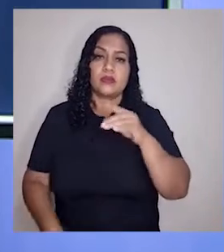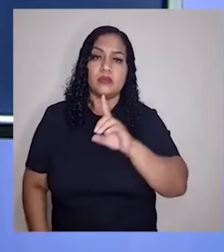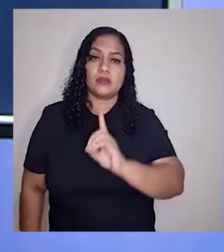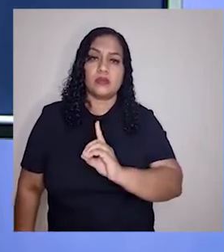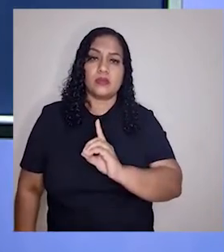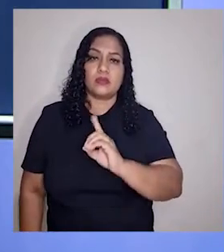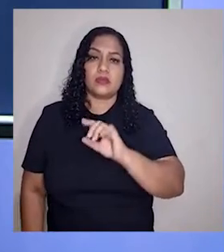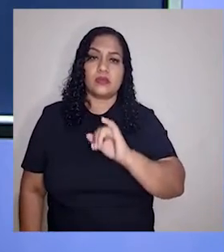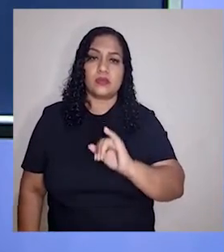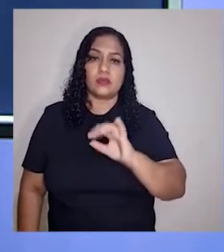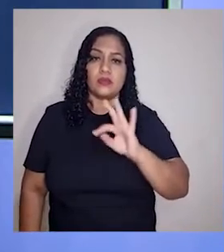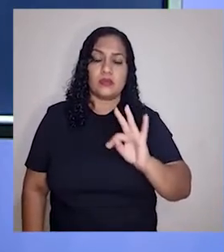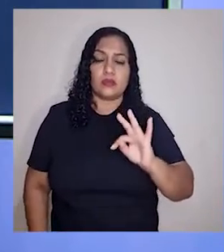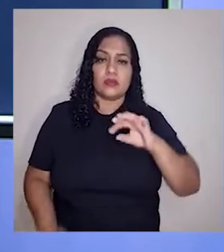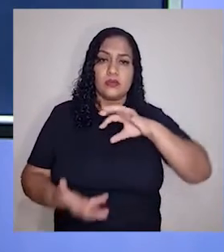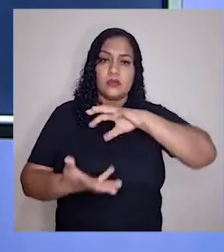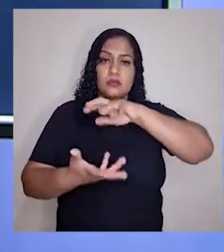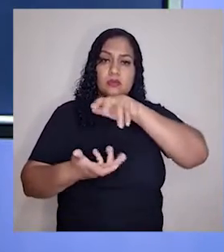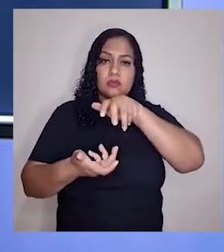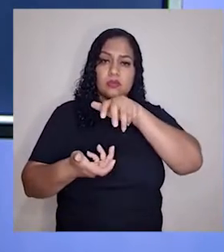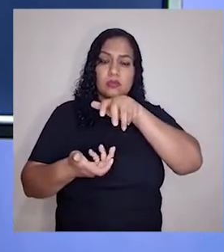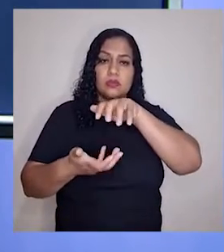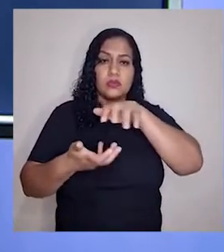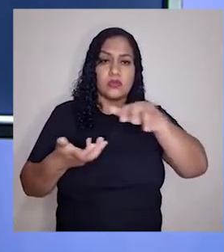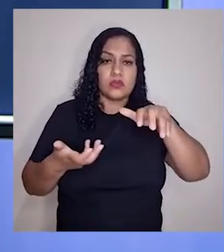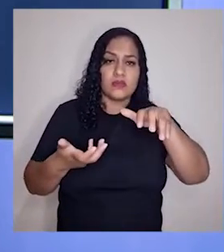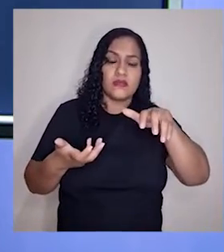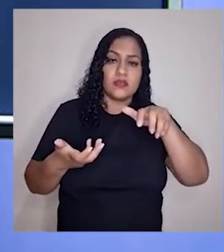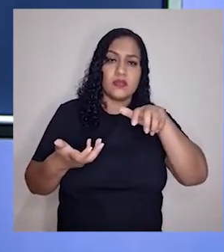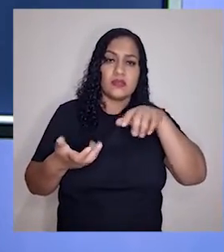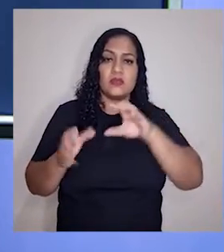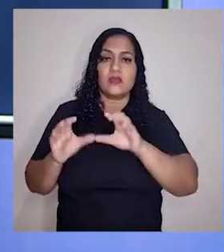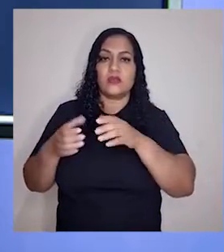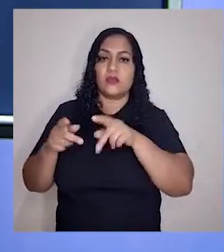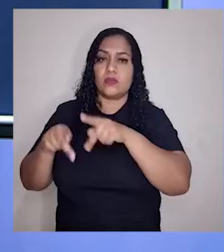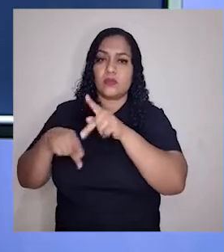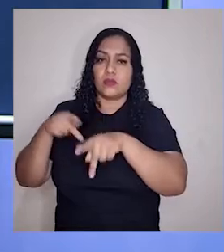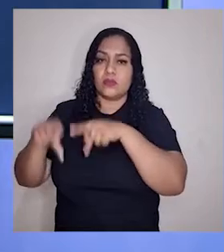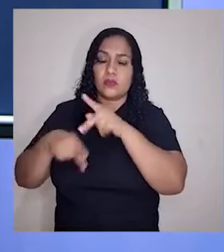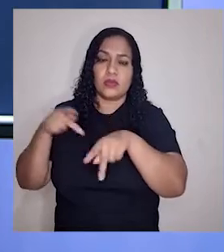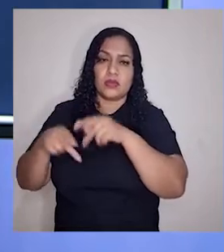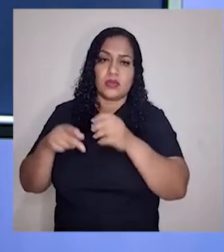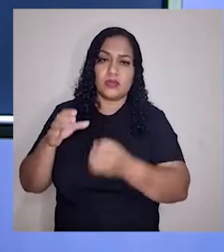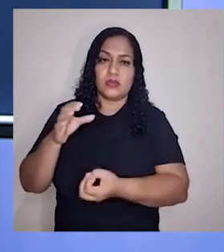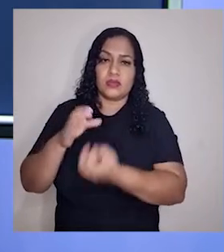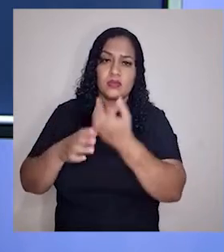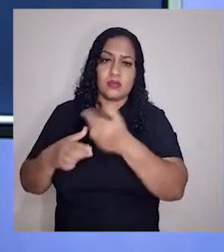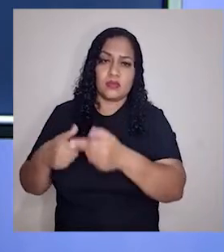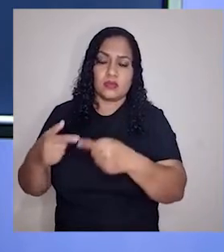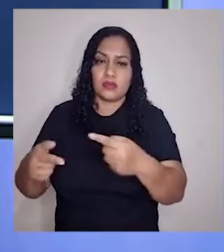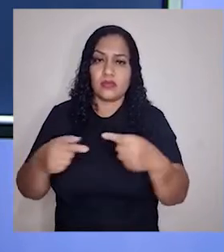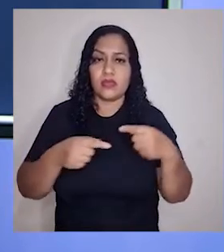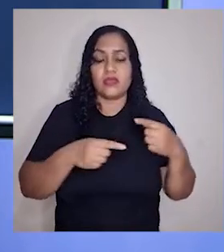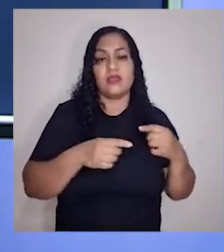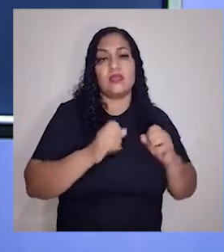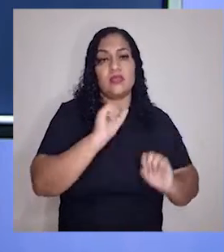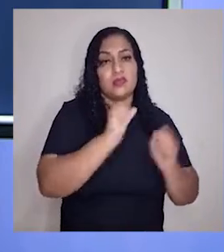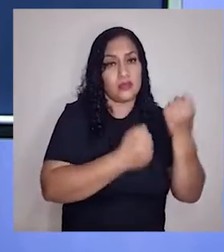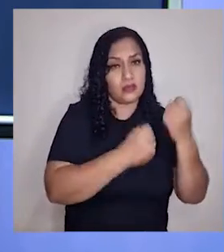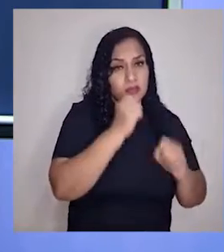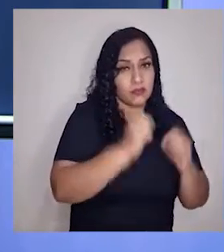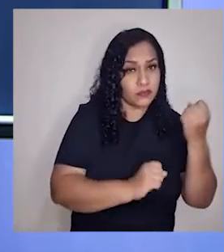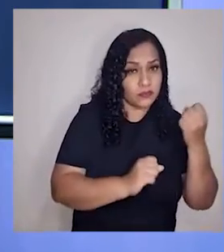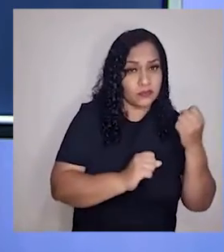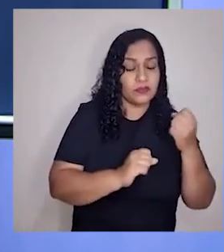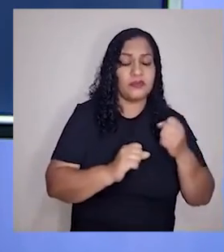essa DIT, né? O mundo era dividido em países que faziam apenas matéria-prima e países industrializados que se